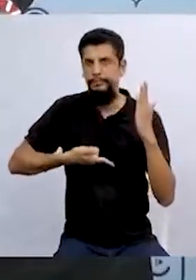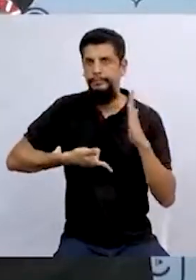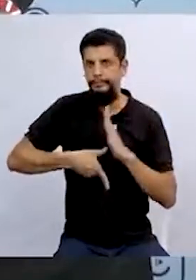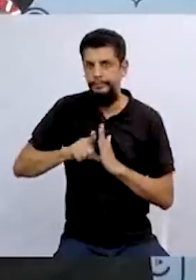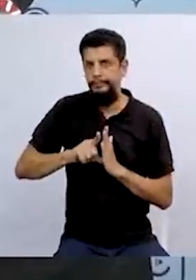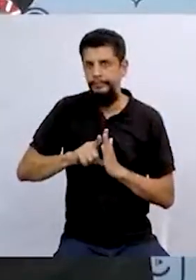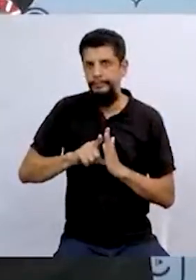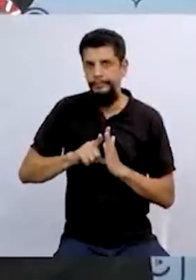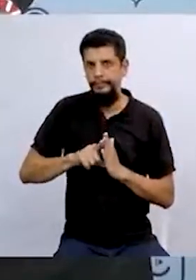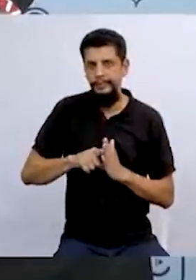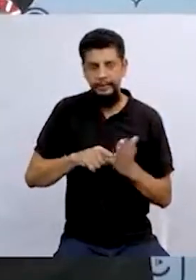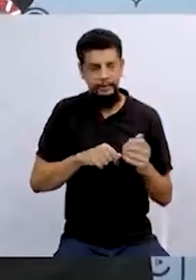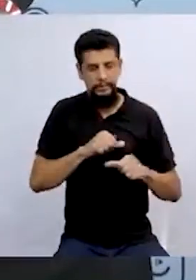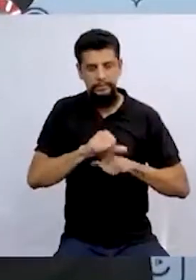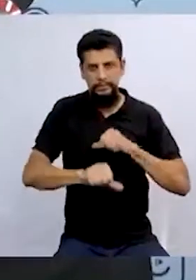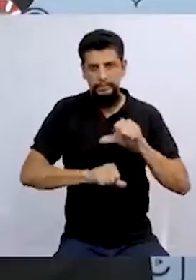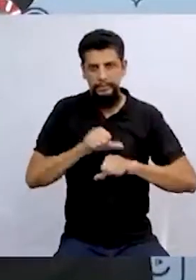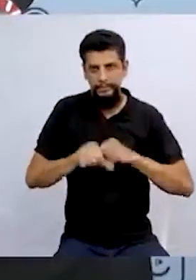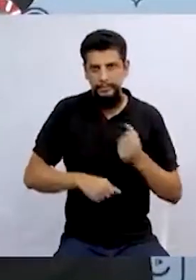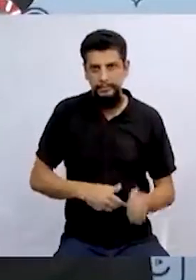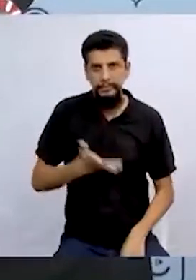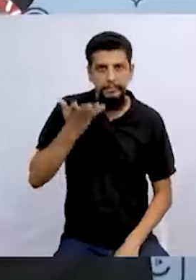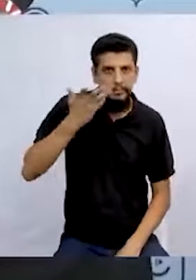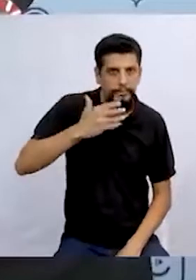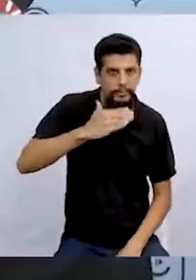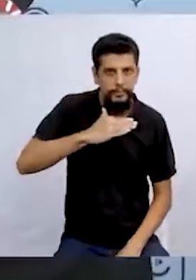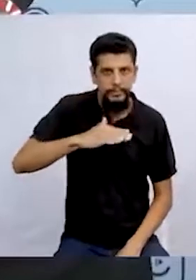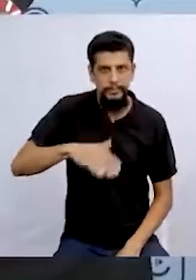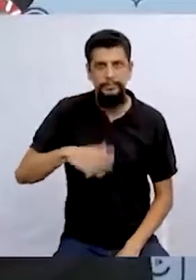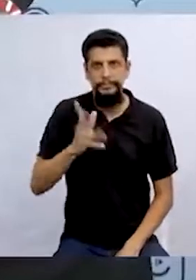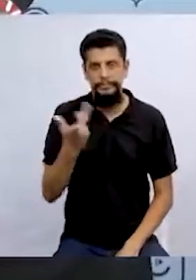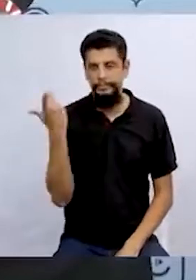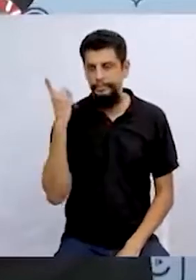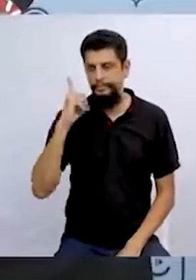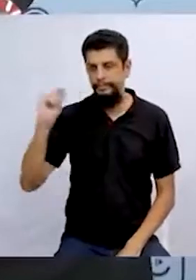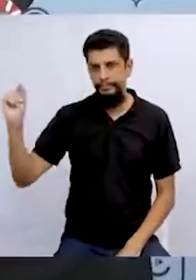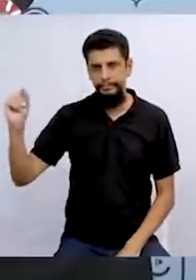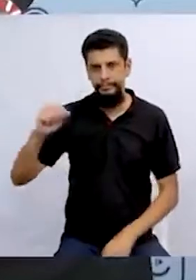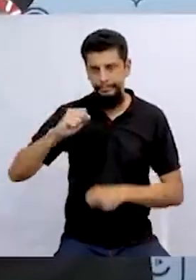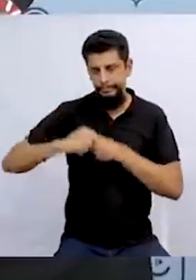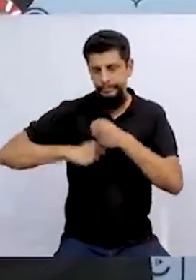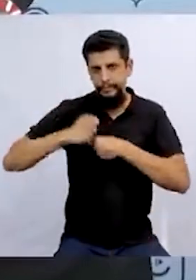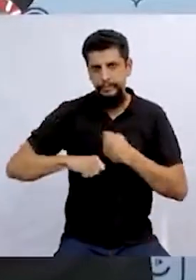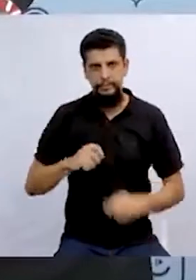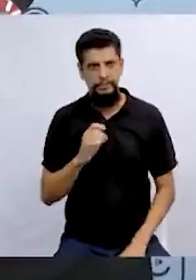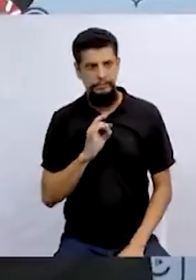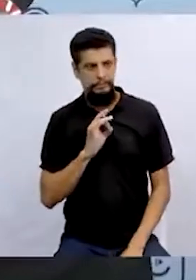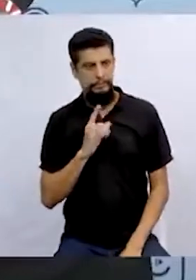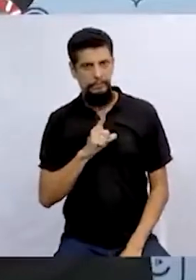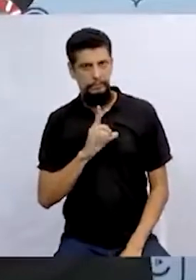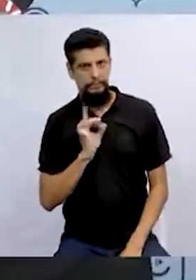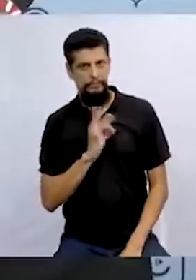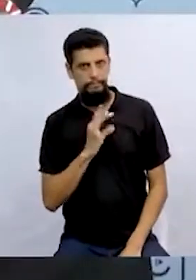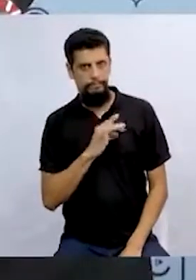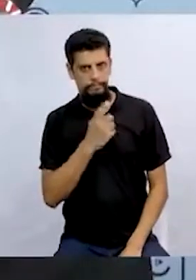mesmo de ela se reconstituir, as crianças já tinham saído correndo, com medo de que a bruxa fizesse algum